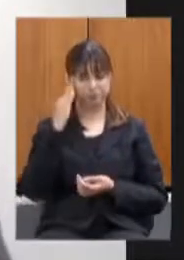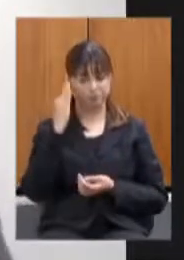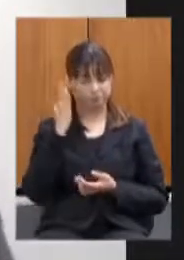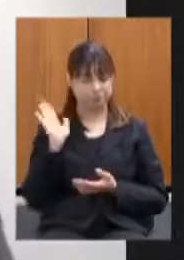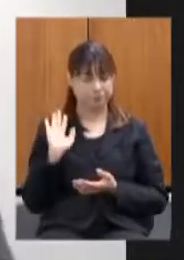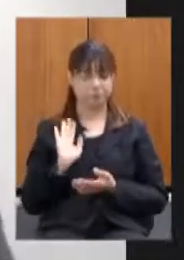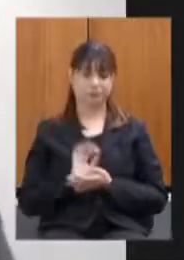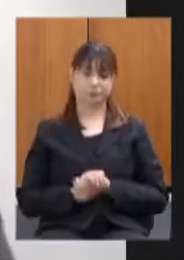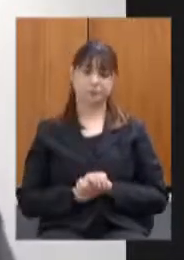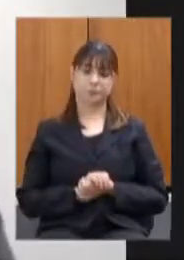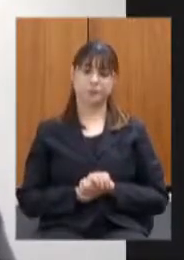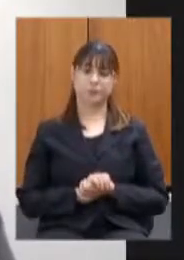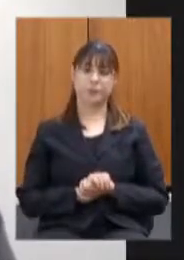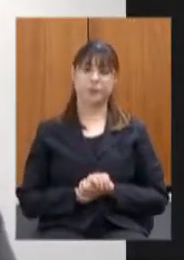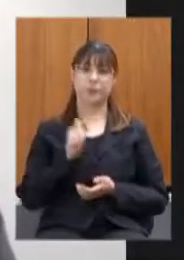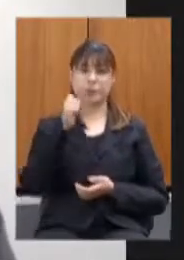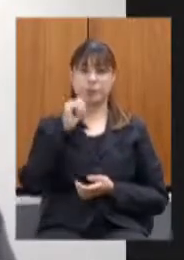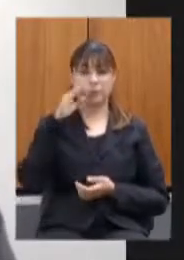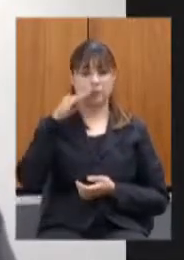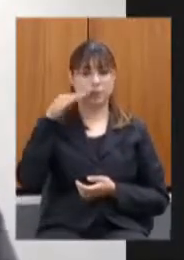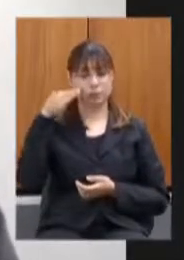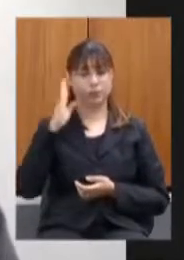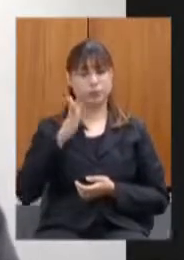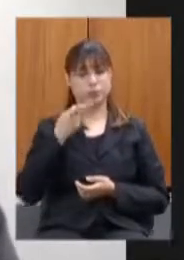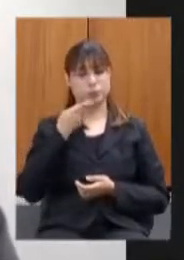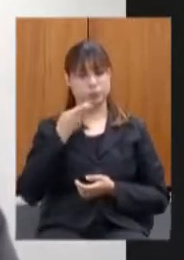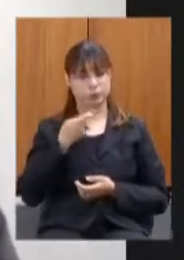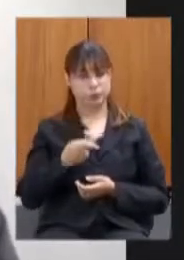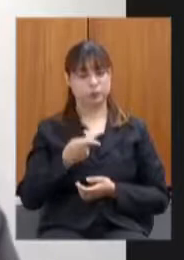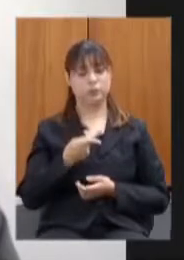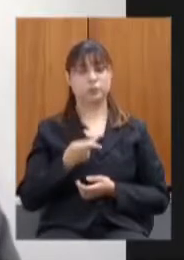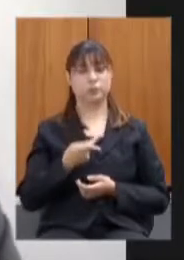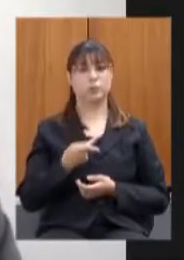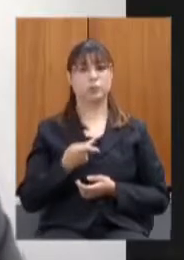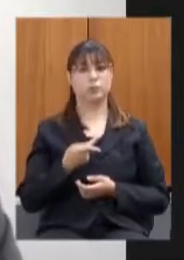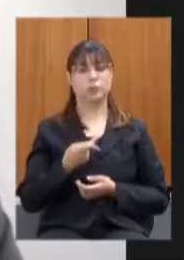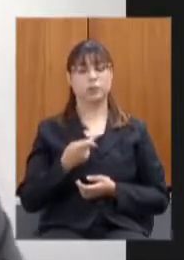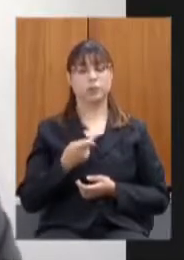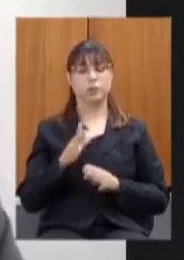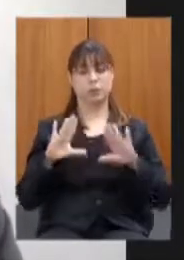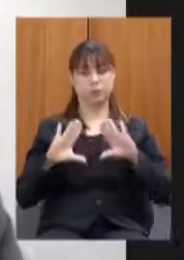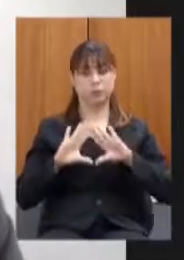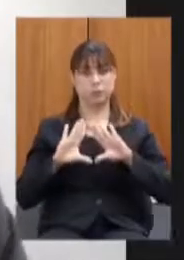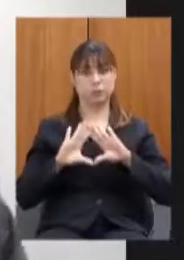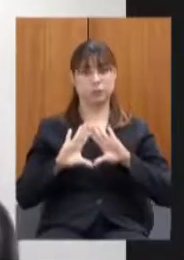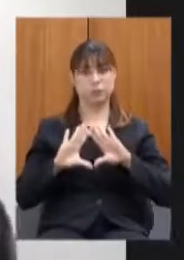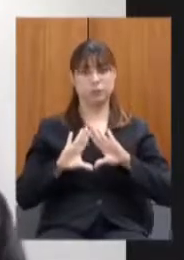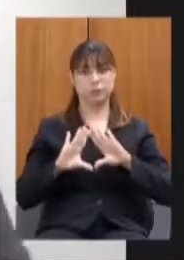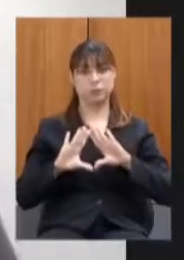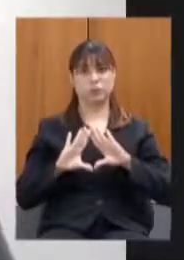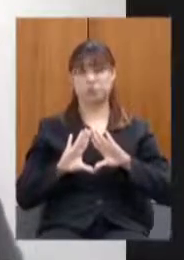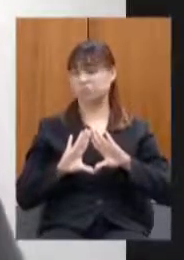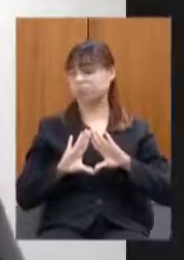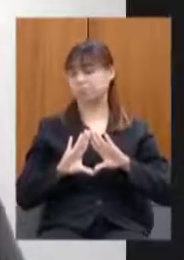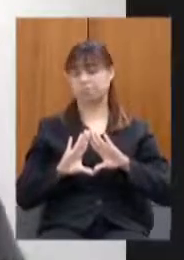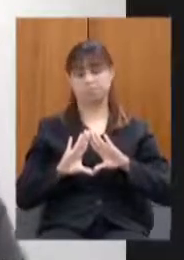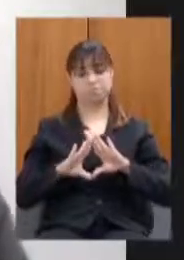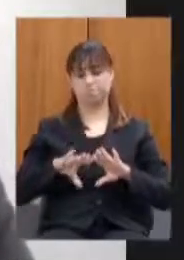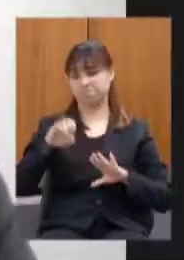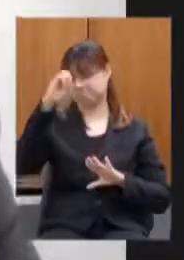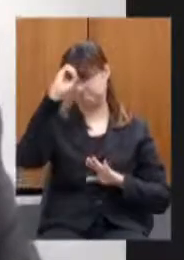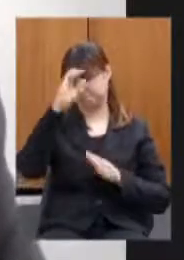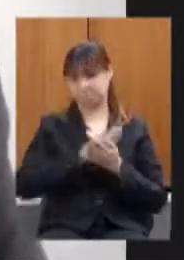a deputada Beatriz já mencionou a Assembleia está ao largo desse debate